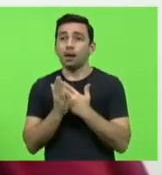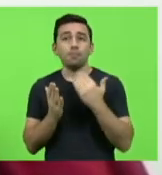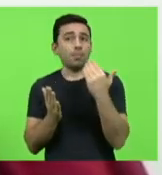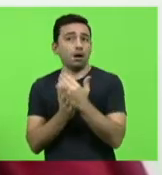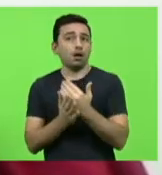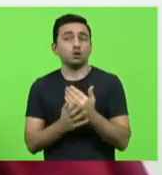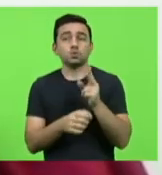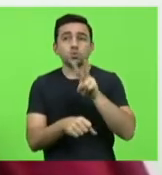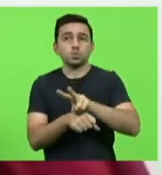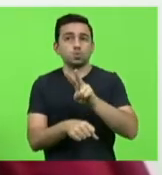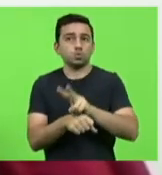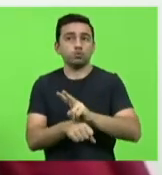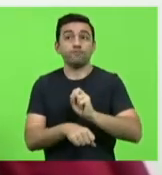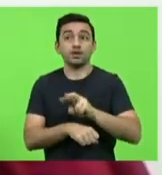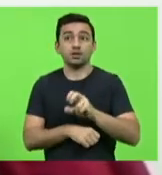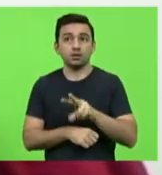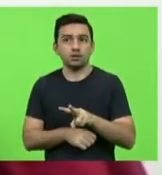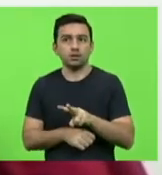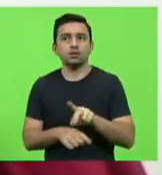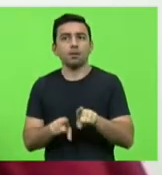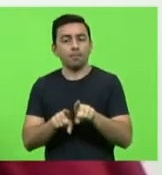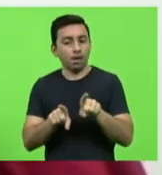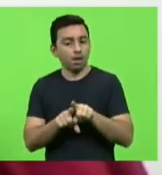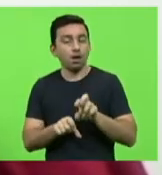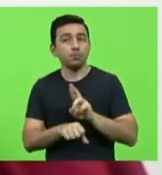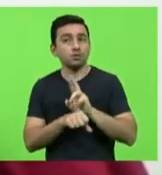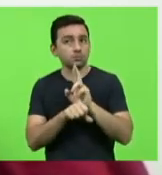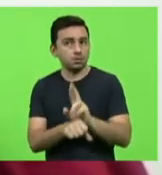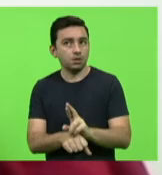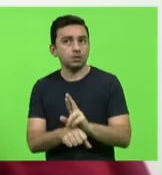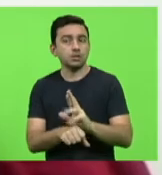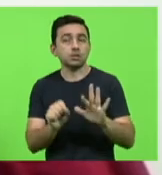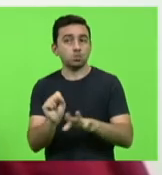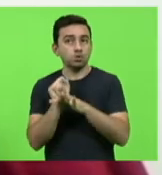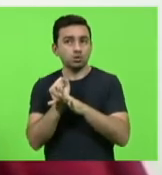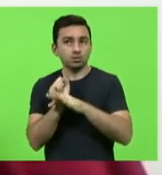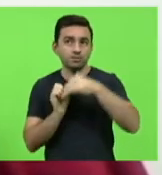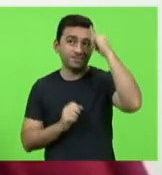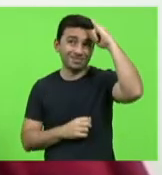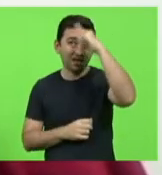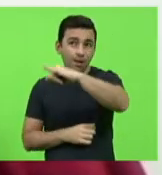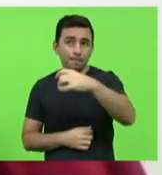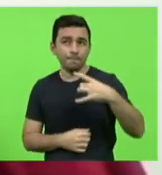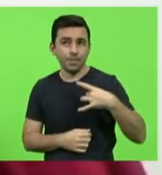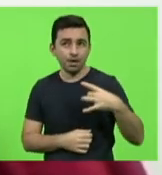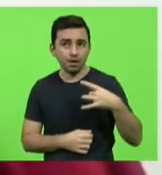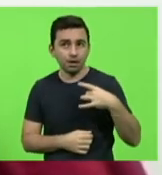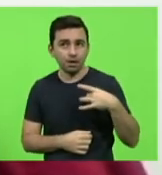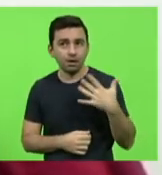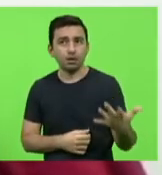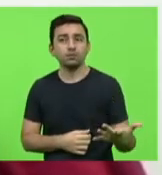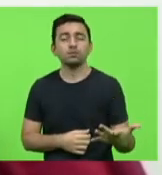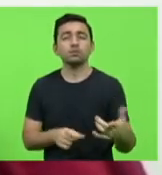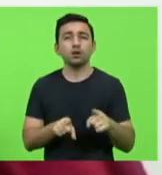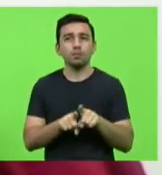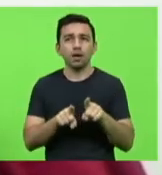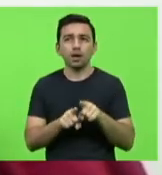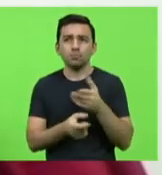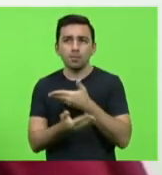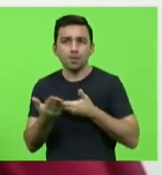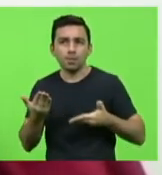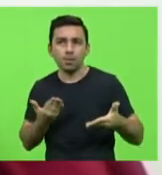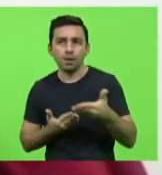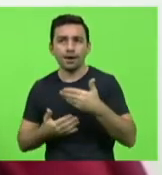contra um vírus. Representa segurança, afasta o medo, envolve a essência de convivência que marca e